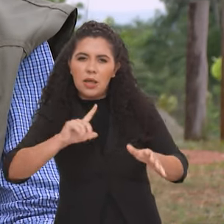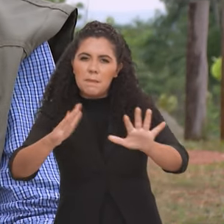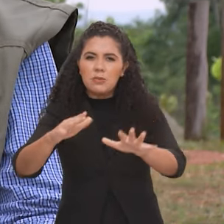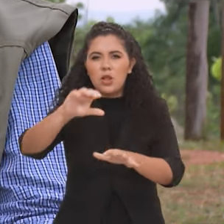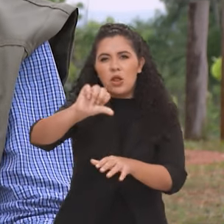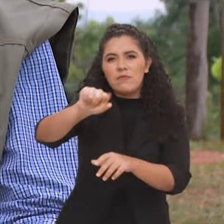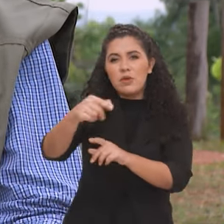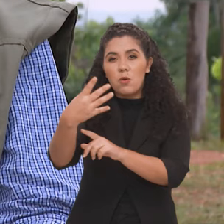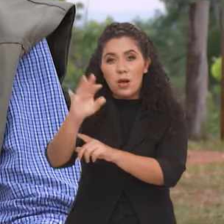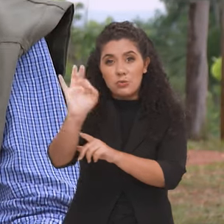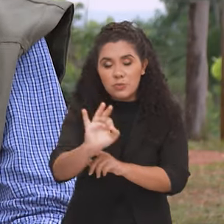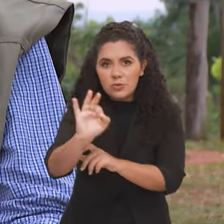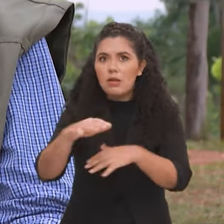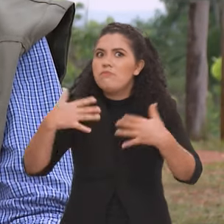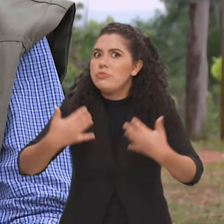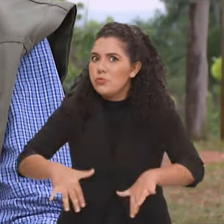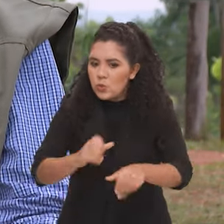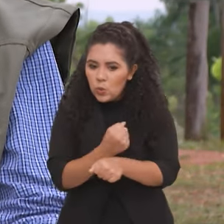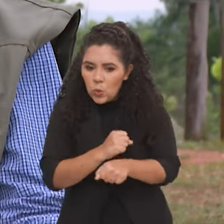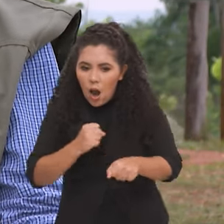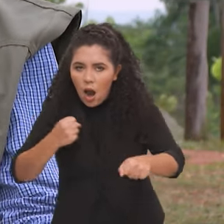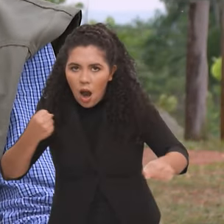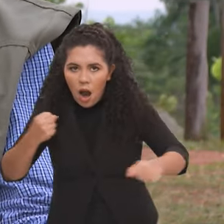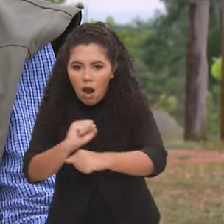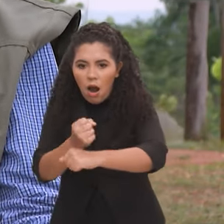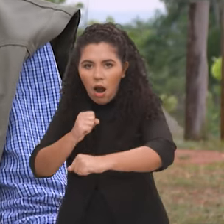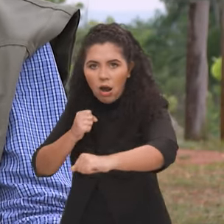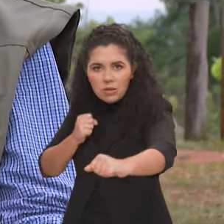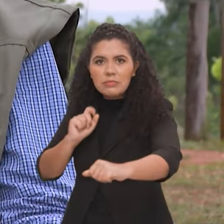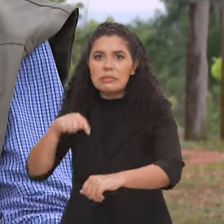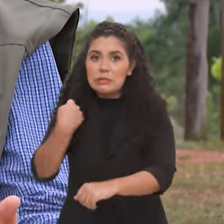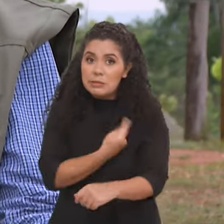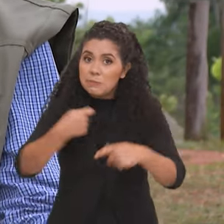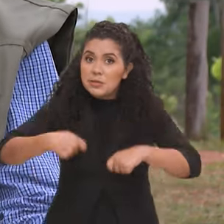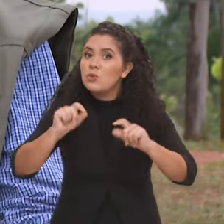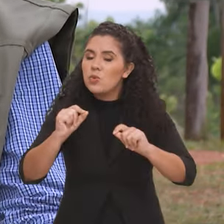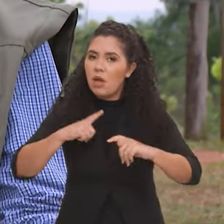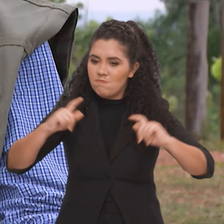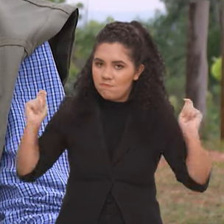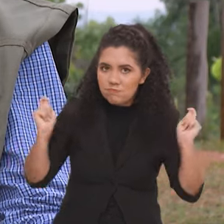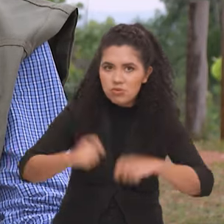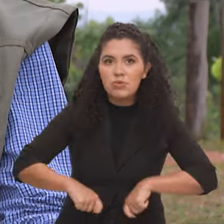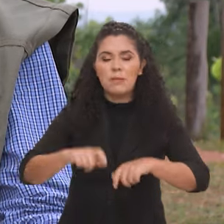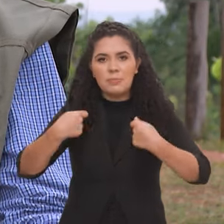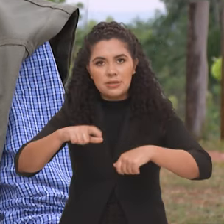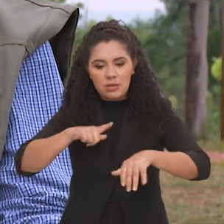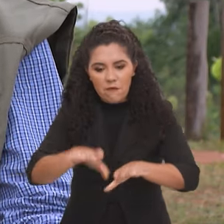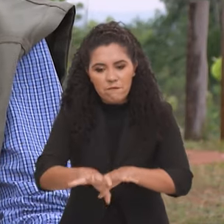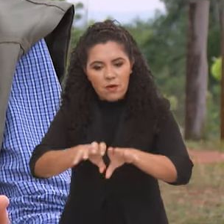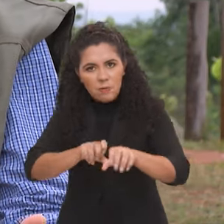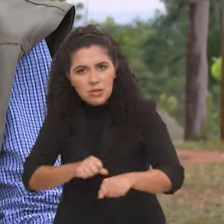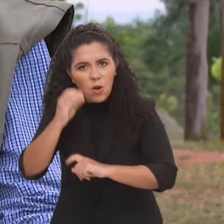território nacional, é muito grande. Então, nós precisamos, de um lado, estar capacitados para fazer esse trabalho,